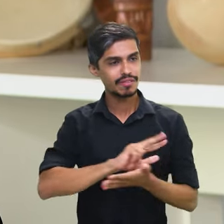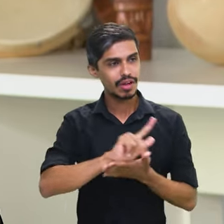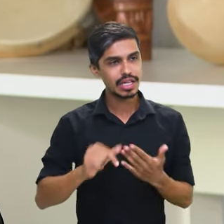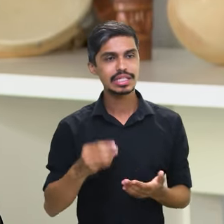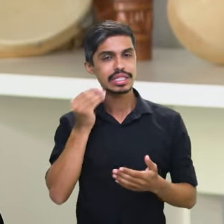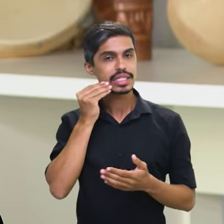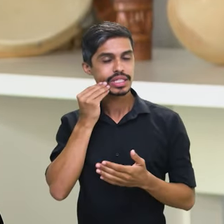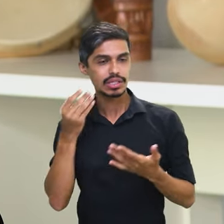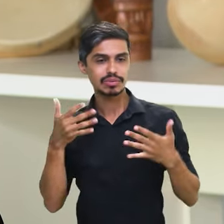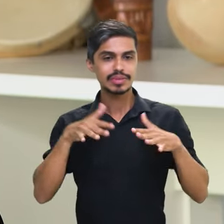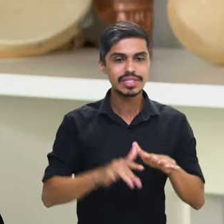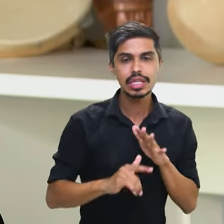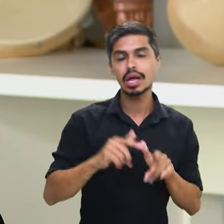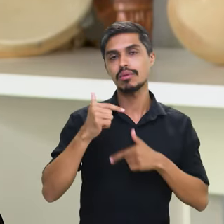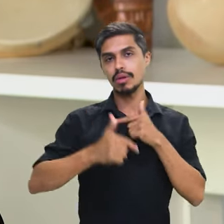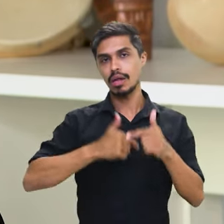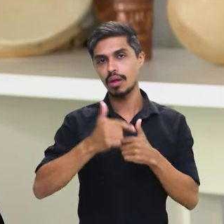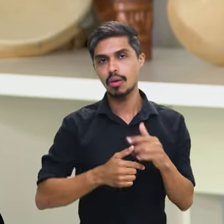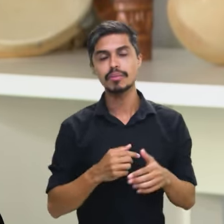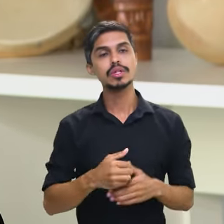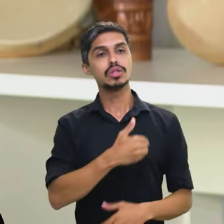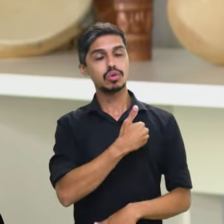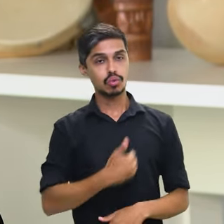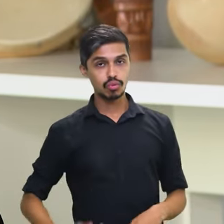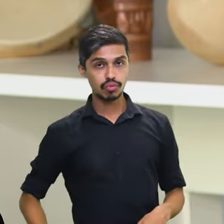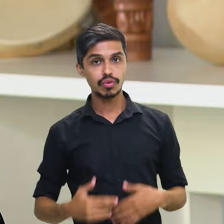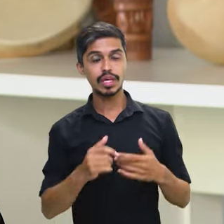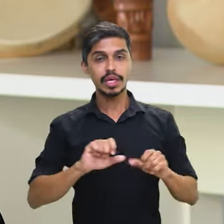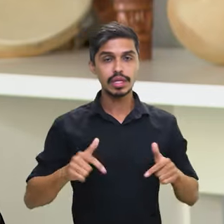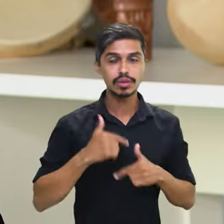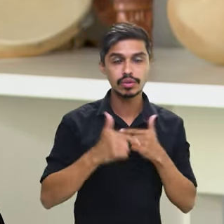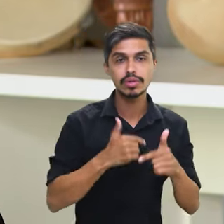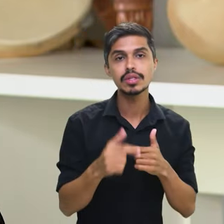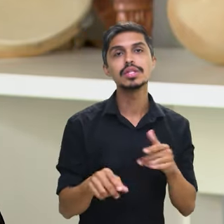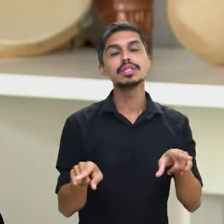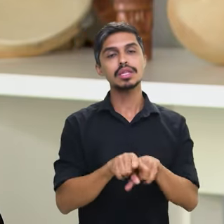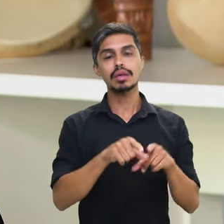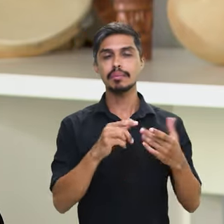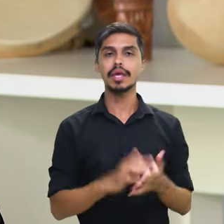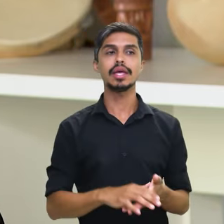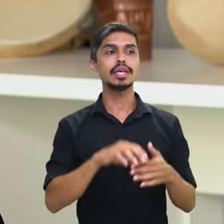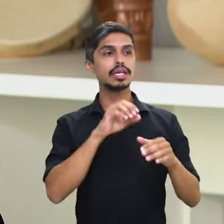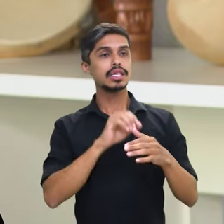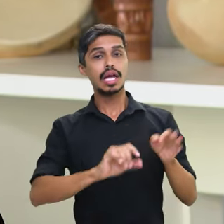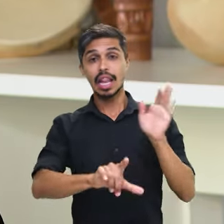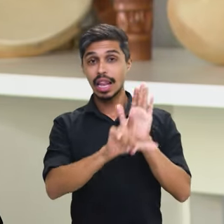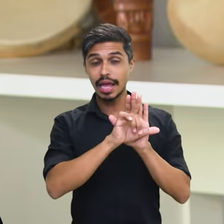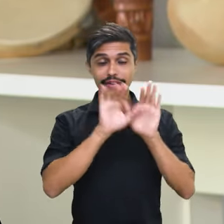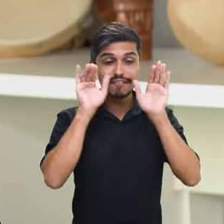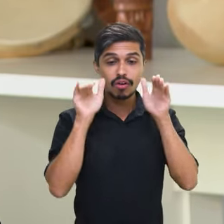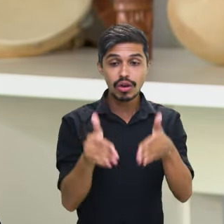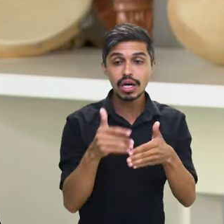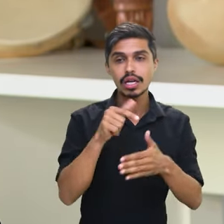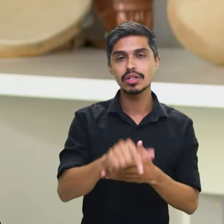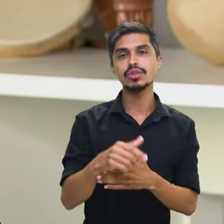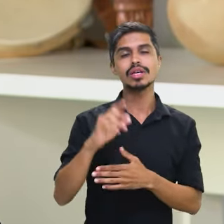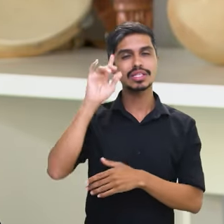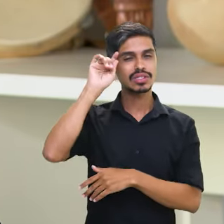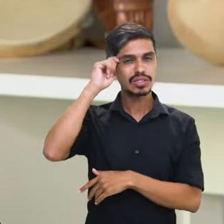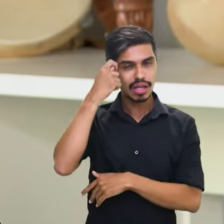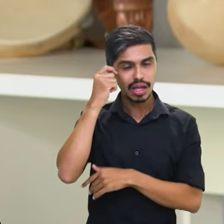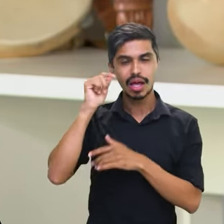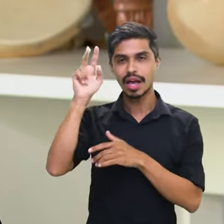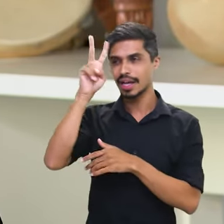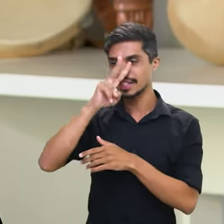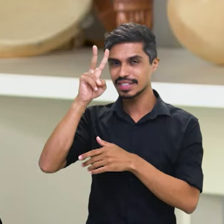para a integração do emprego, do serviço público, da educação, com lei específica sobre a história da África e dos